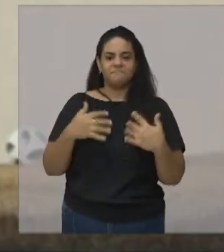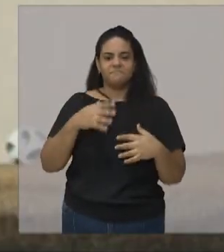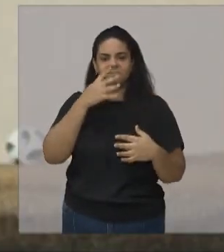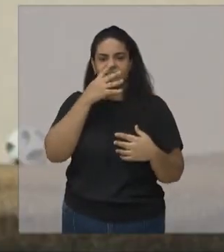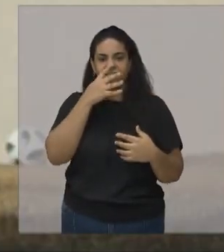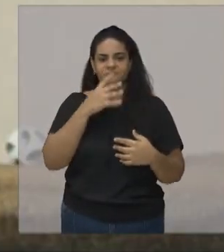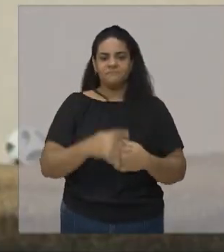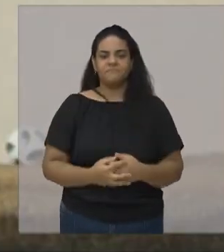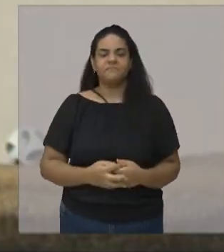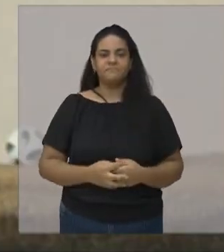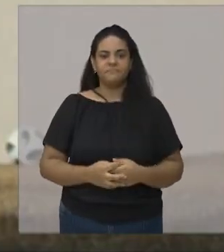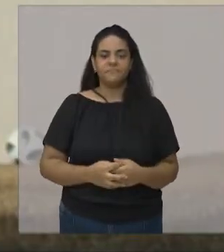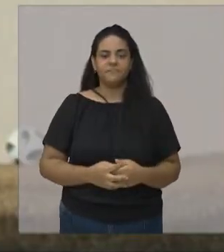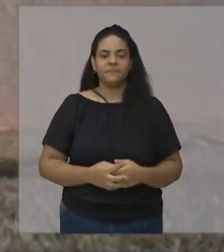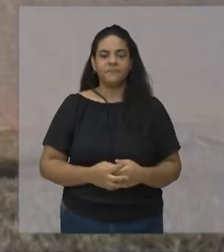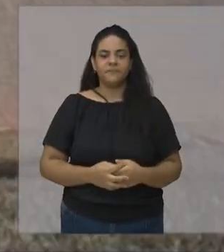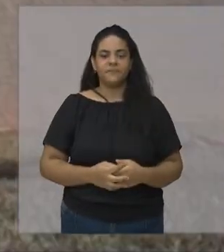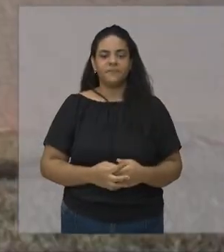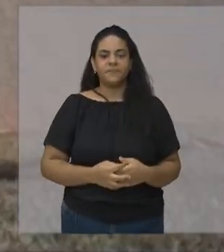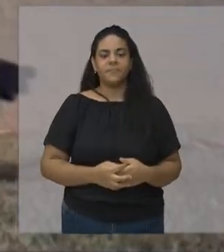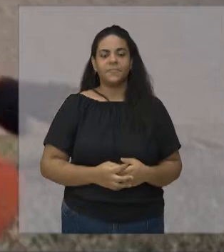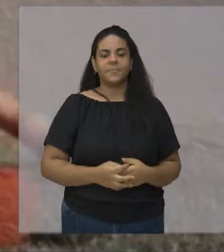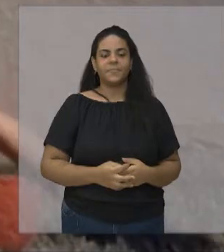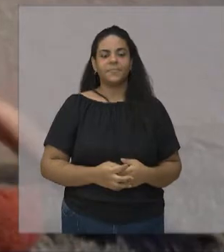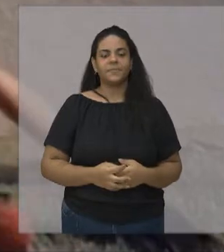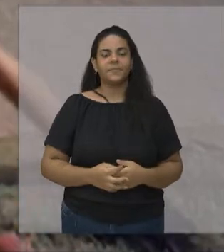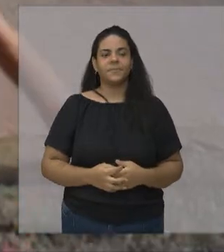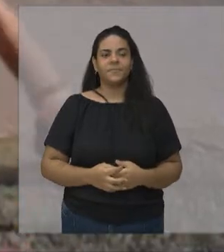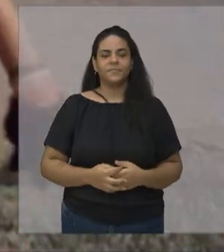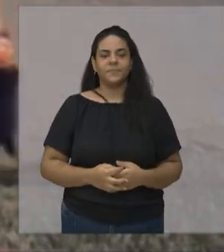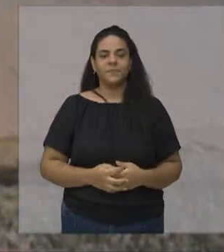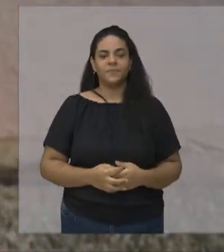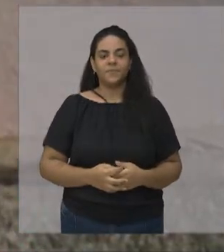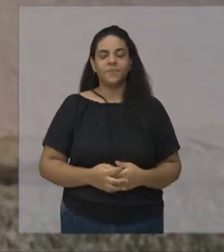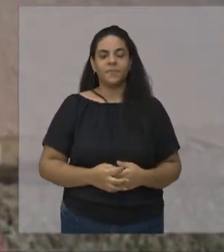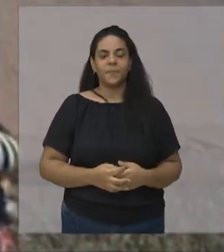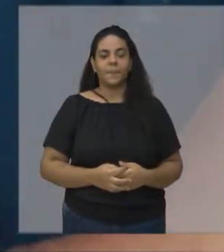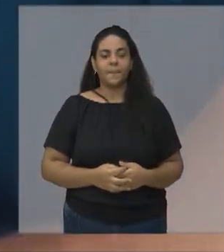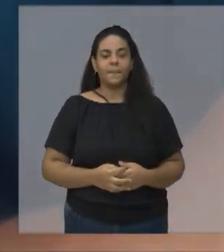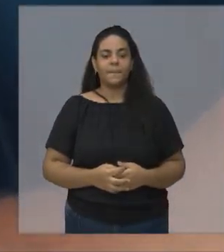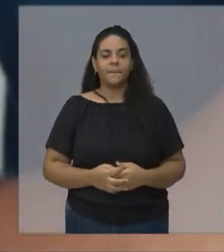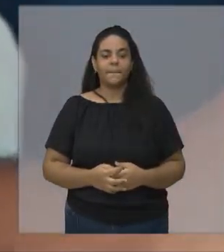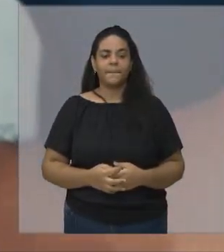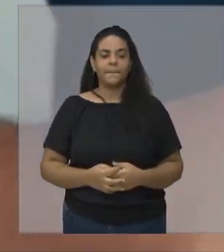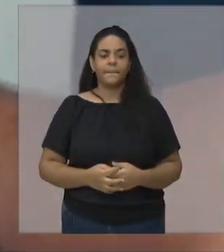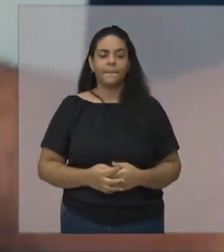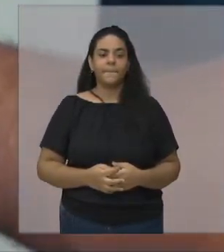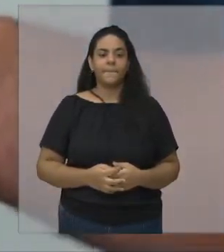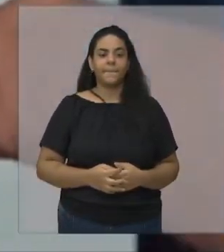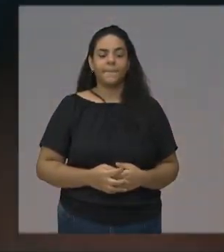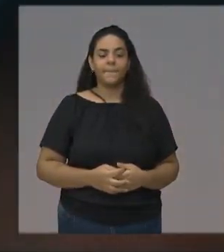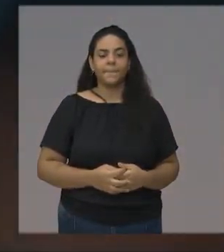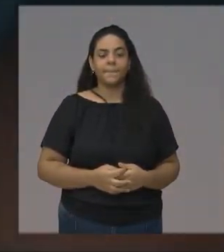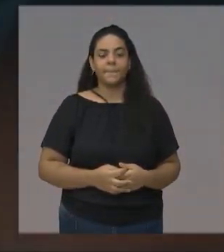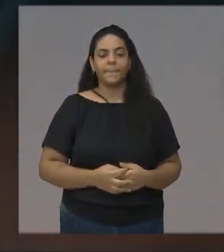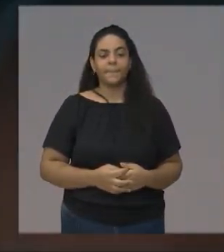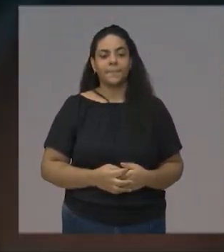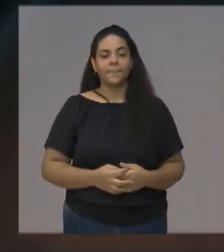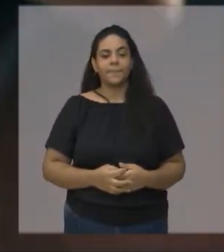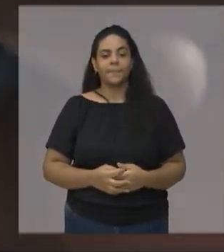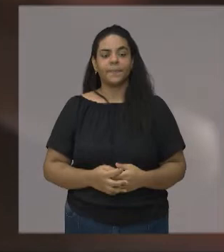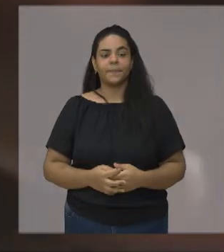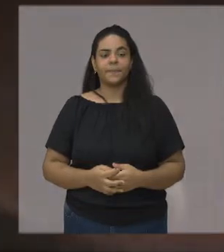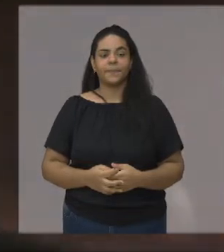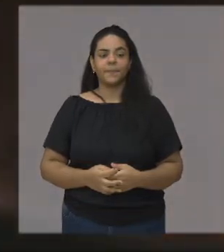Deus tem pra mim Um novo tempo Deus tem